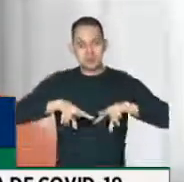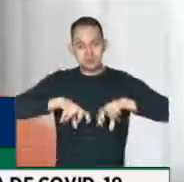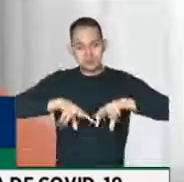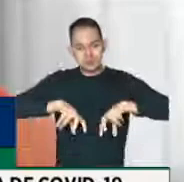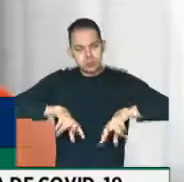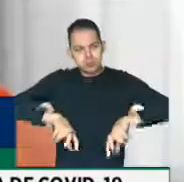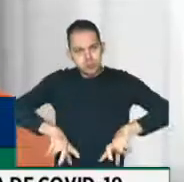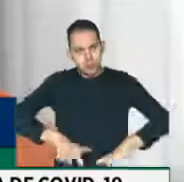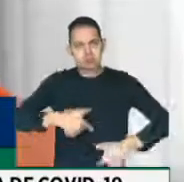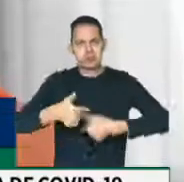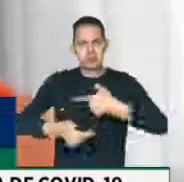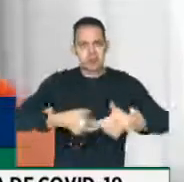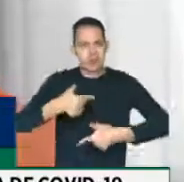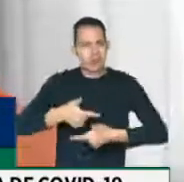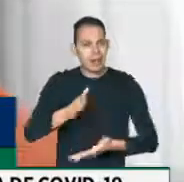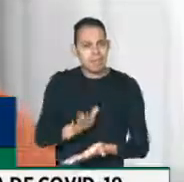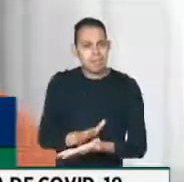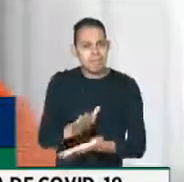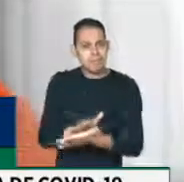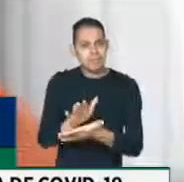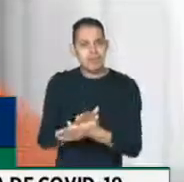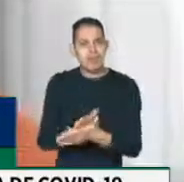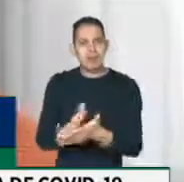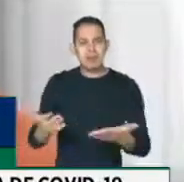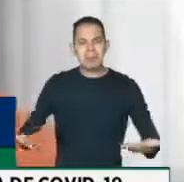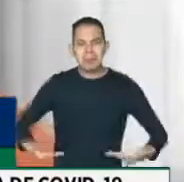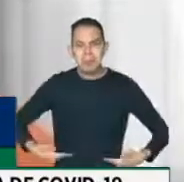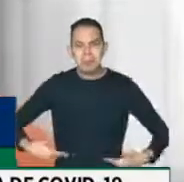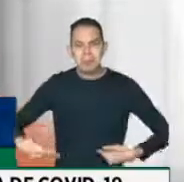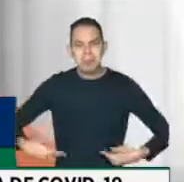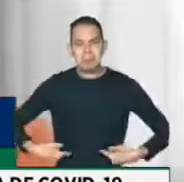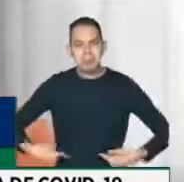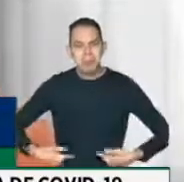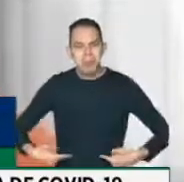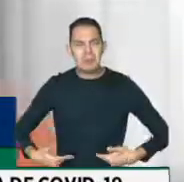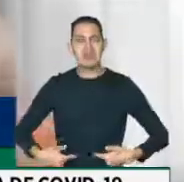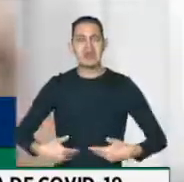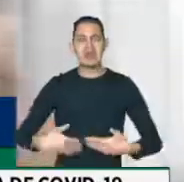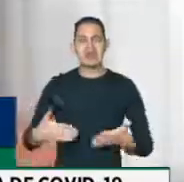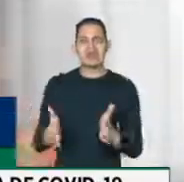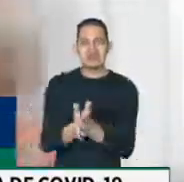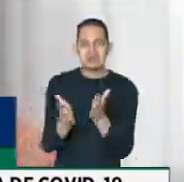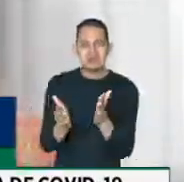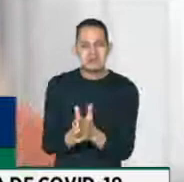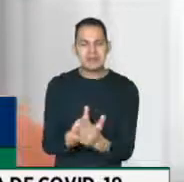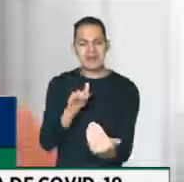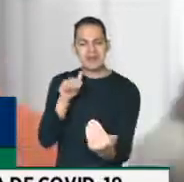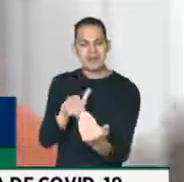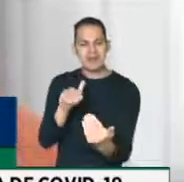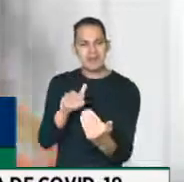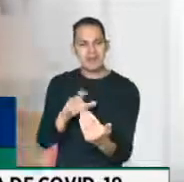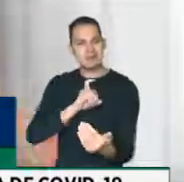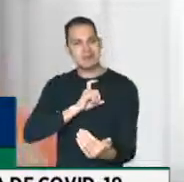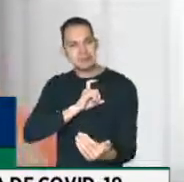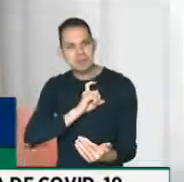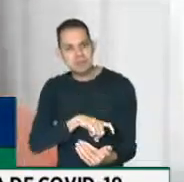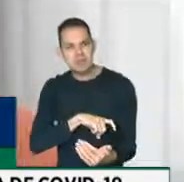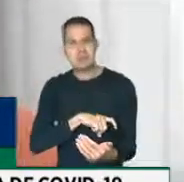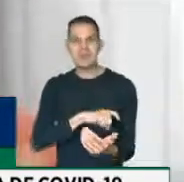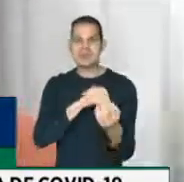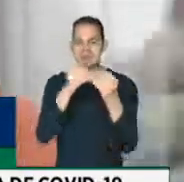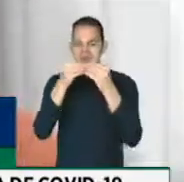trabalho e aplaude a miséria e a fome, pode ser a favor dessa barbaridade, essa